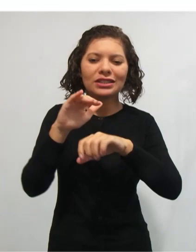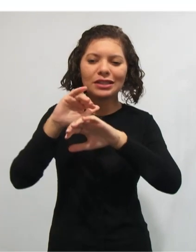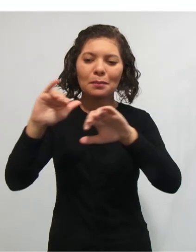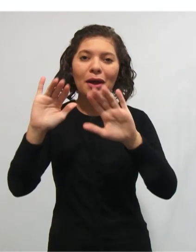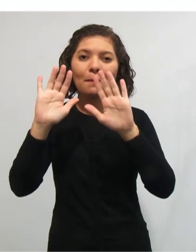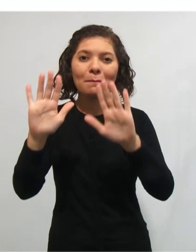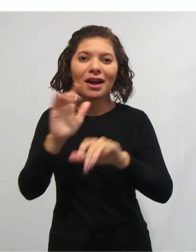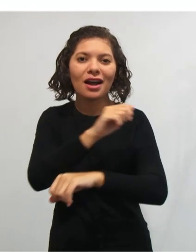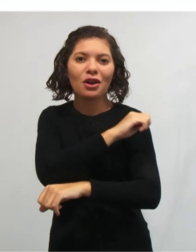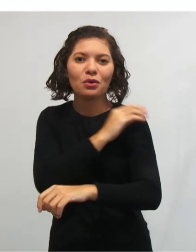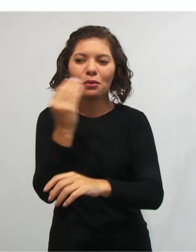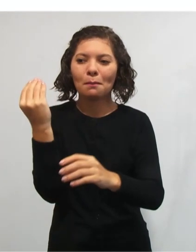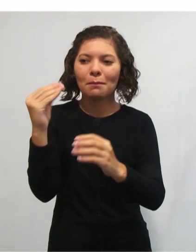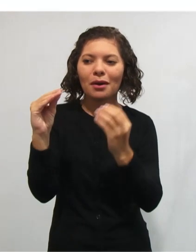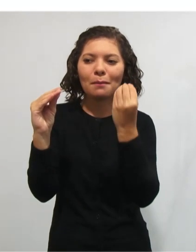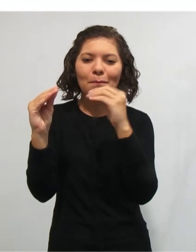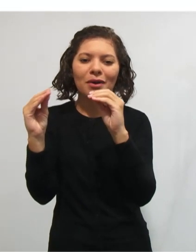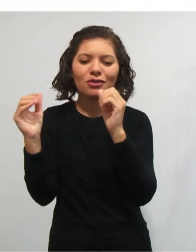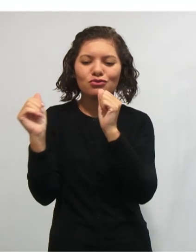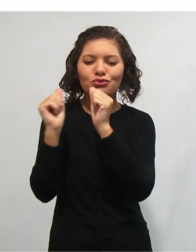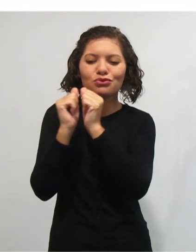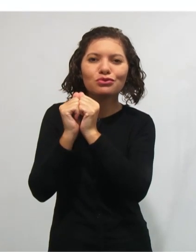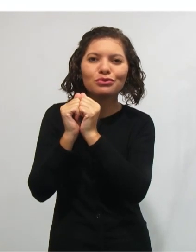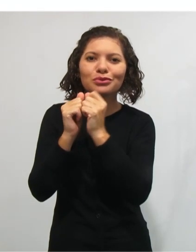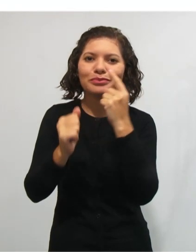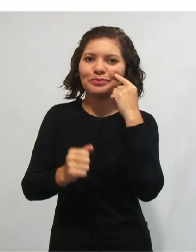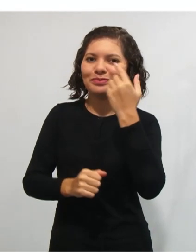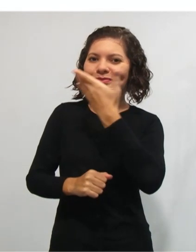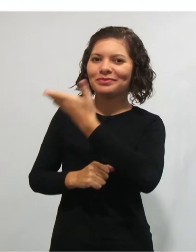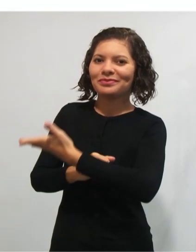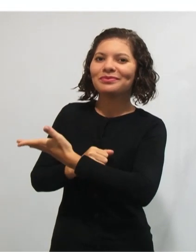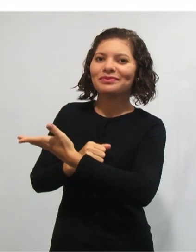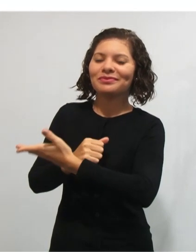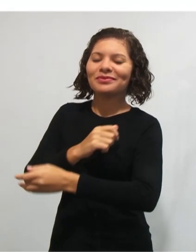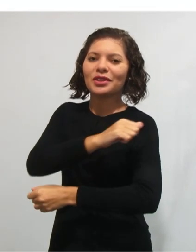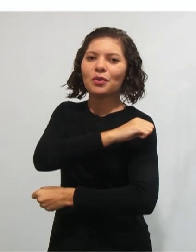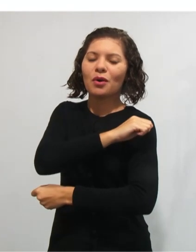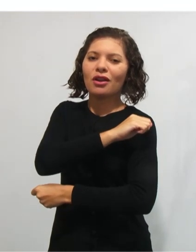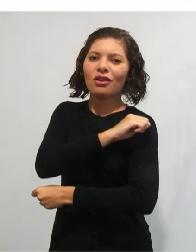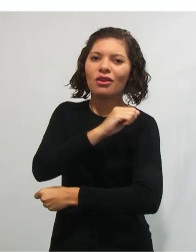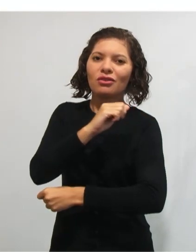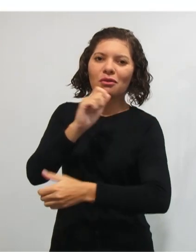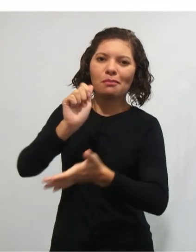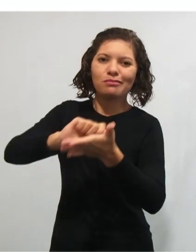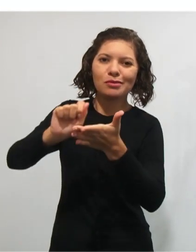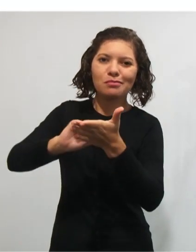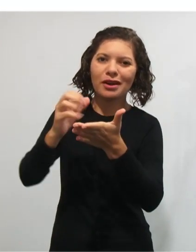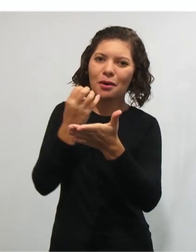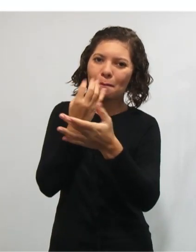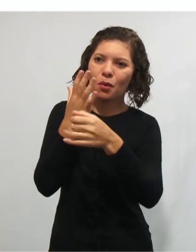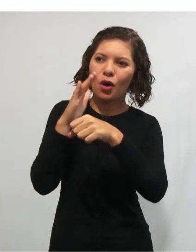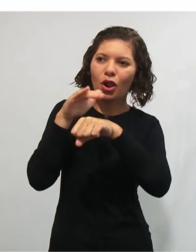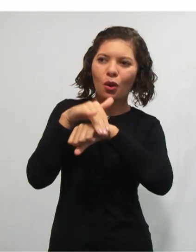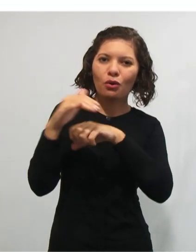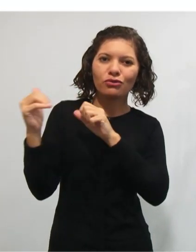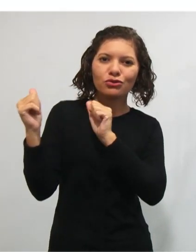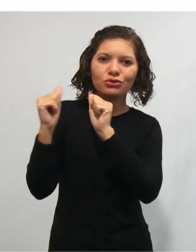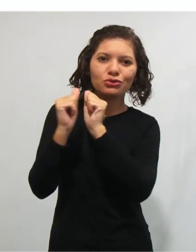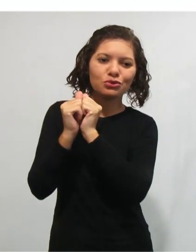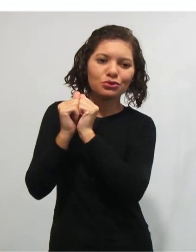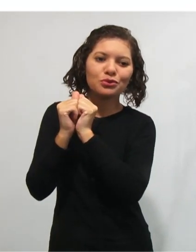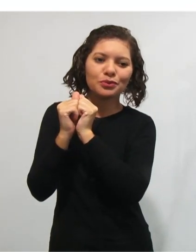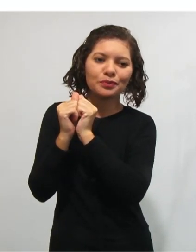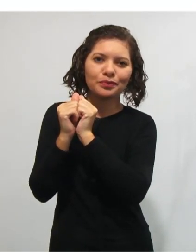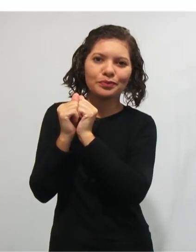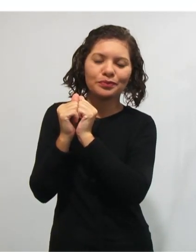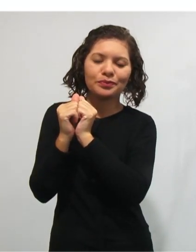falar de uma vez só. Então, ele acha que a palavra boa noite se escreve dessa maneira. O que pode acontecer, muitas vezes, também com a